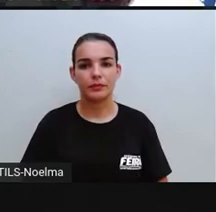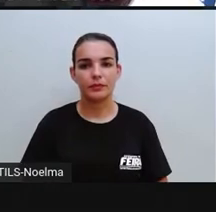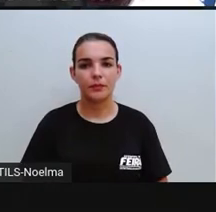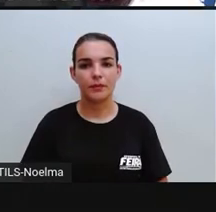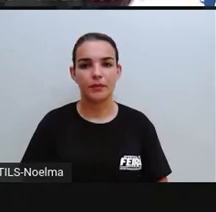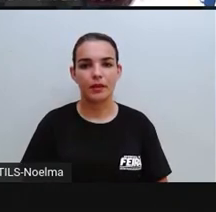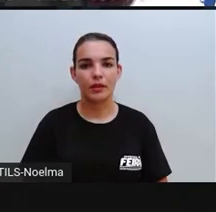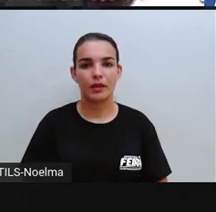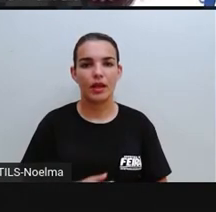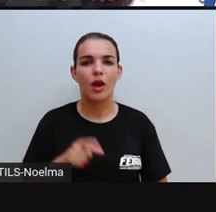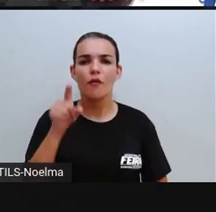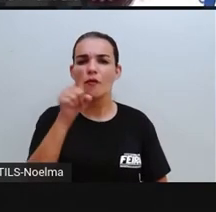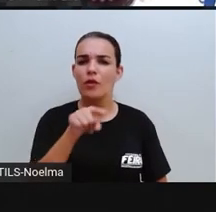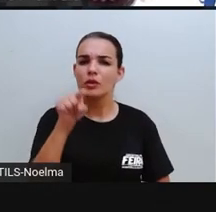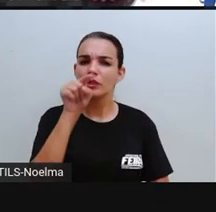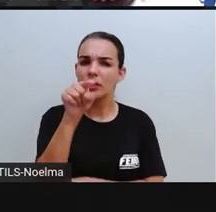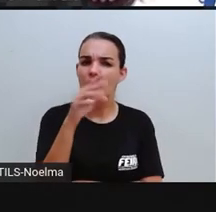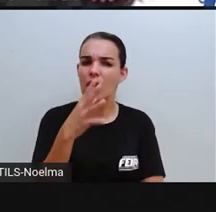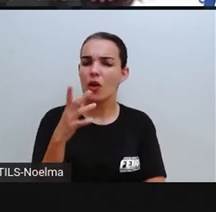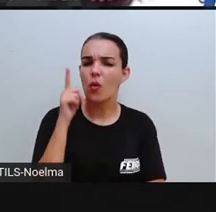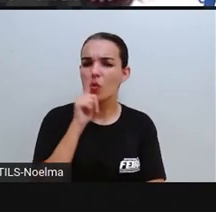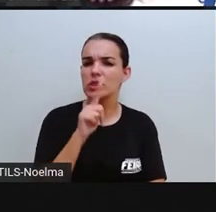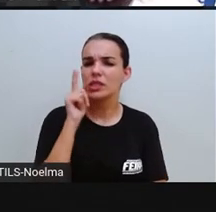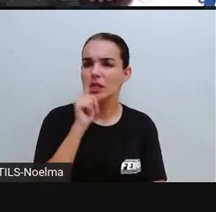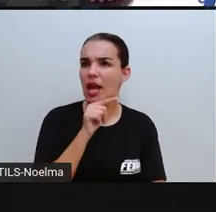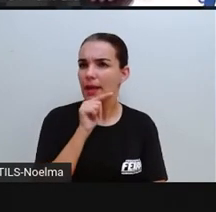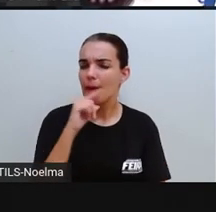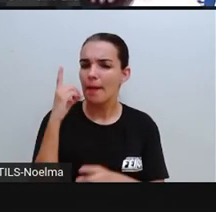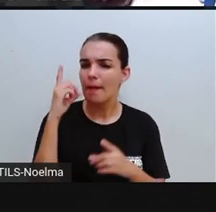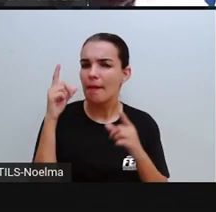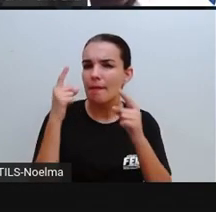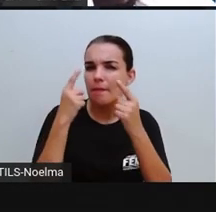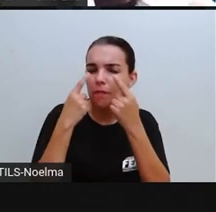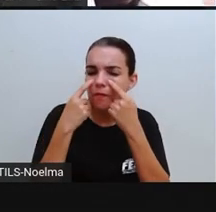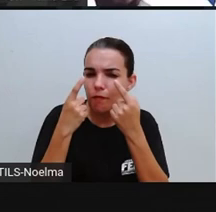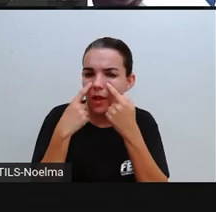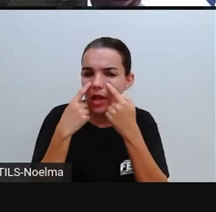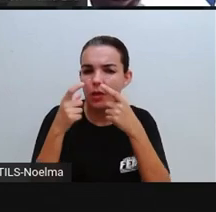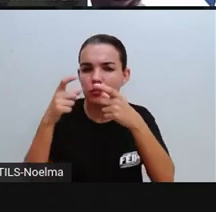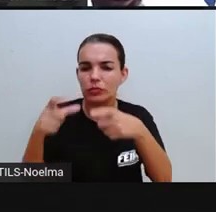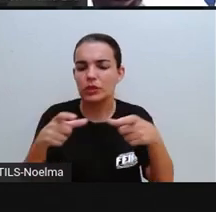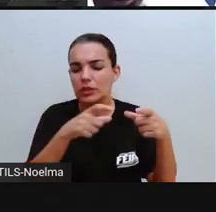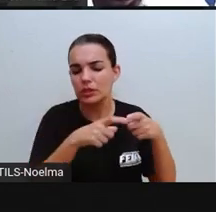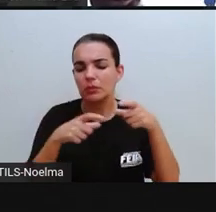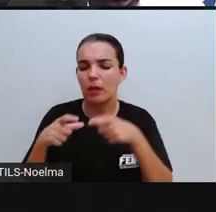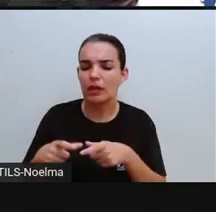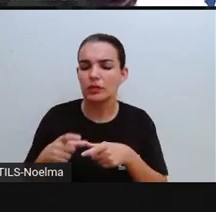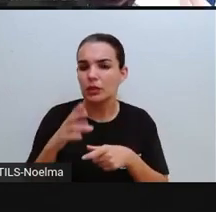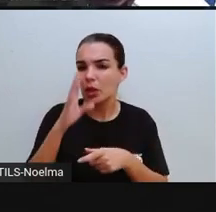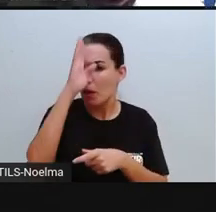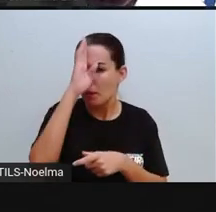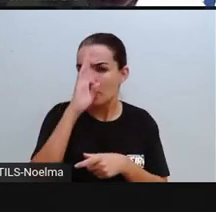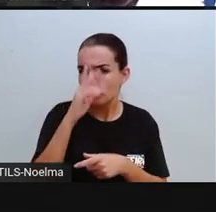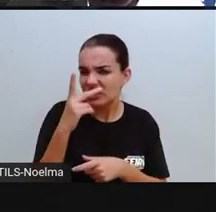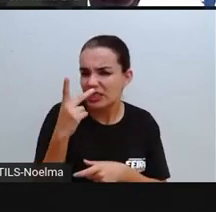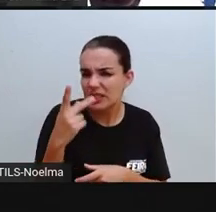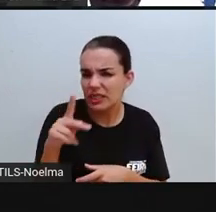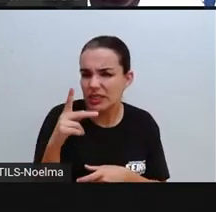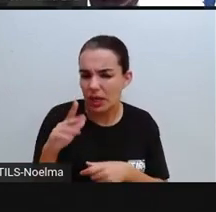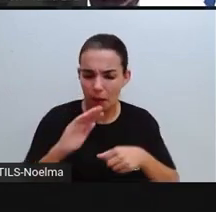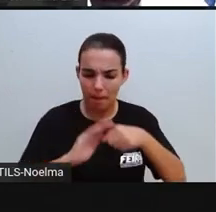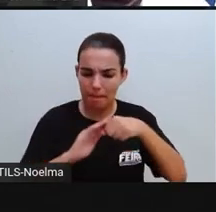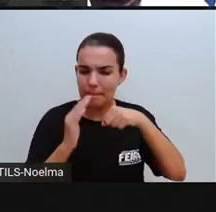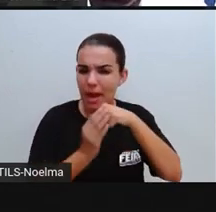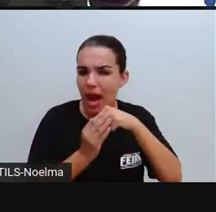Você consegue identificar os espaços públicos do seu bairro? Será que um bairro onde você mora tem espaços